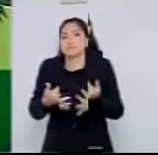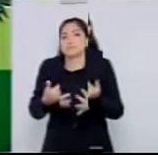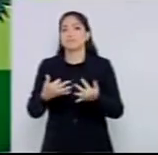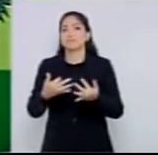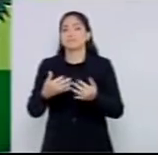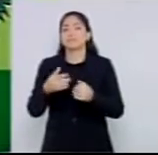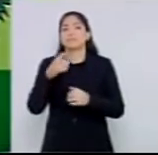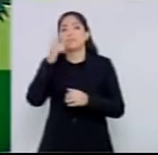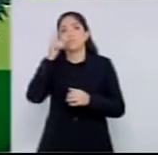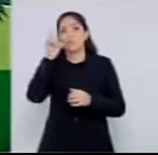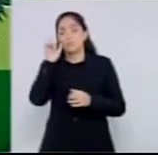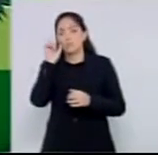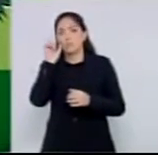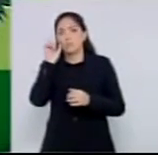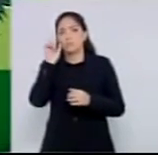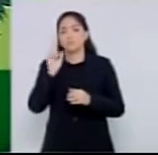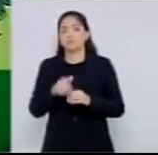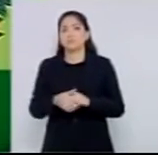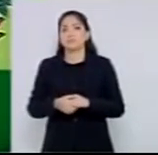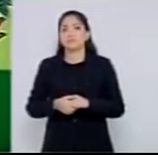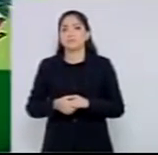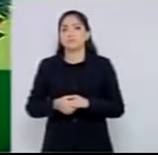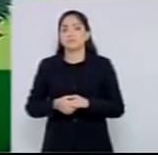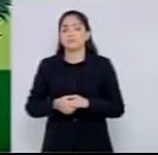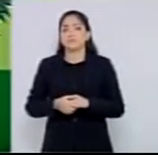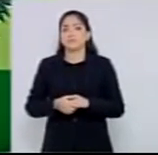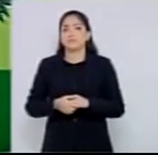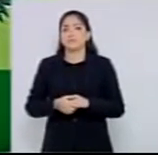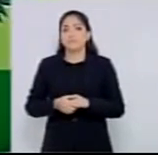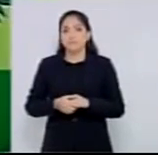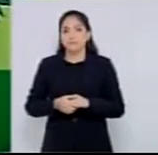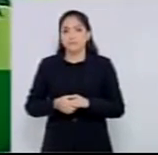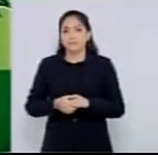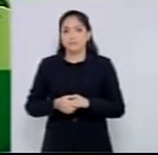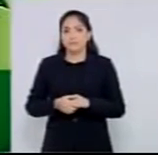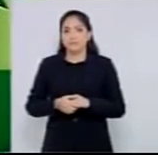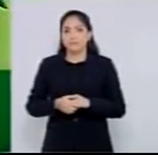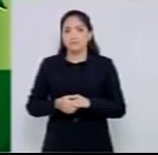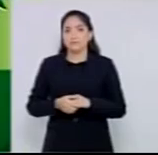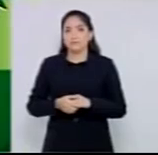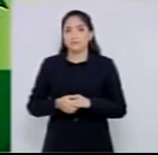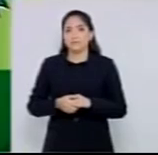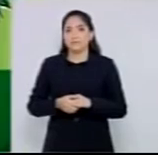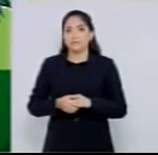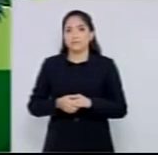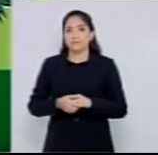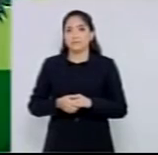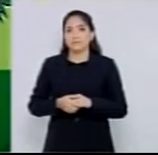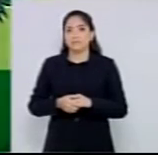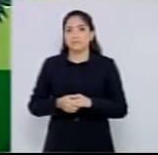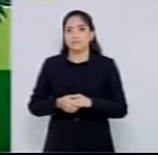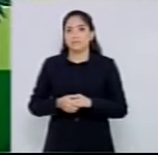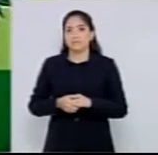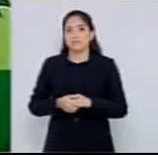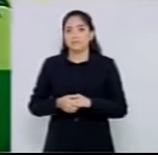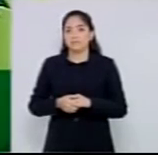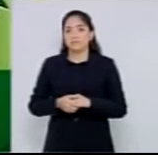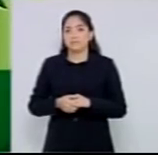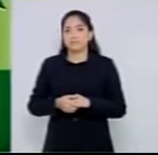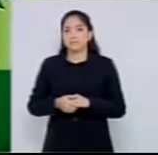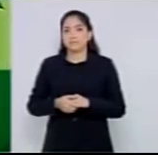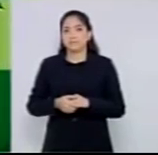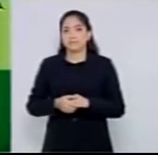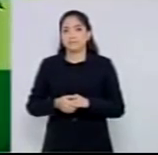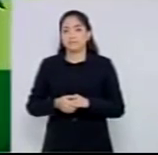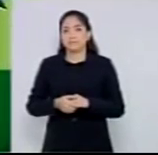não da forma como eu gostaria lá do início, mas fechou esse